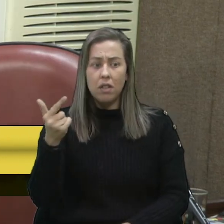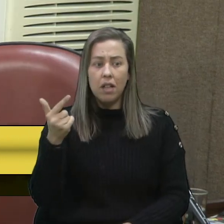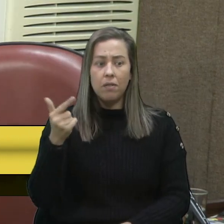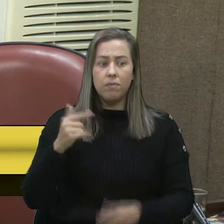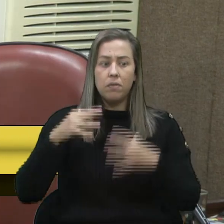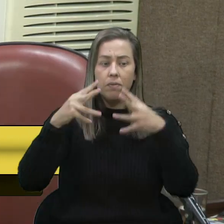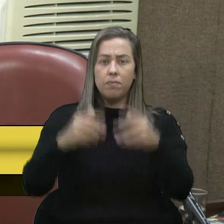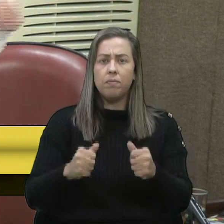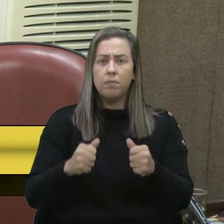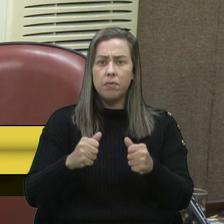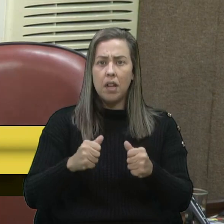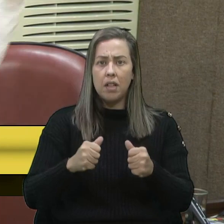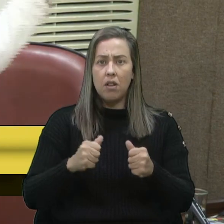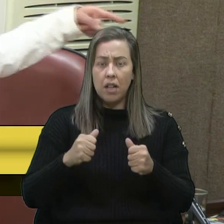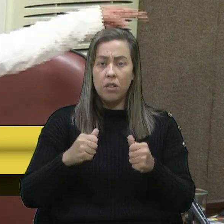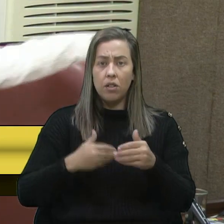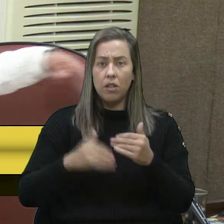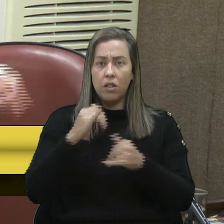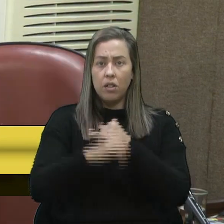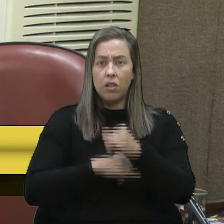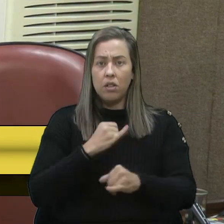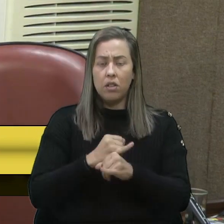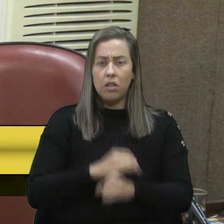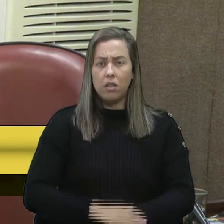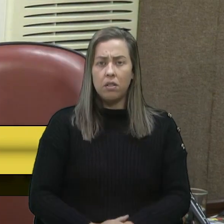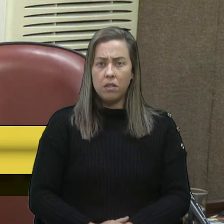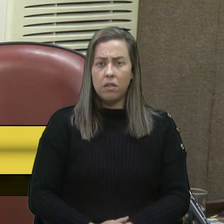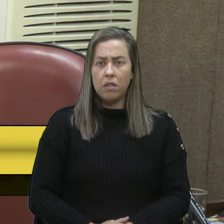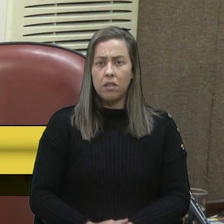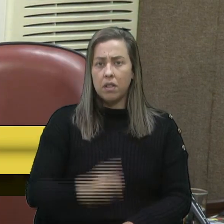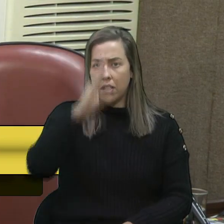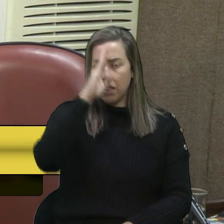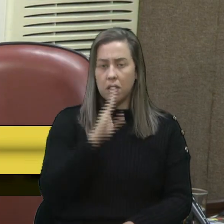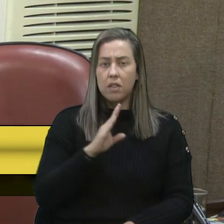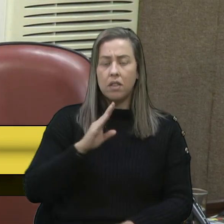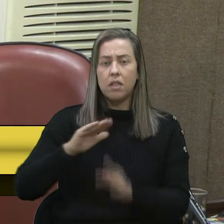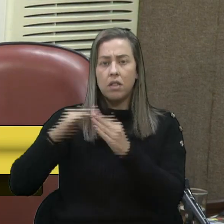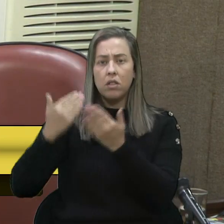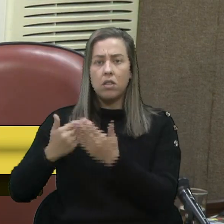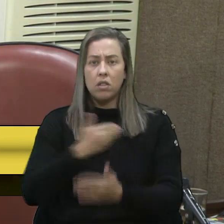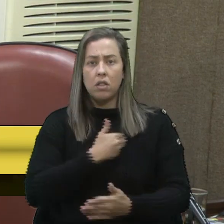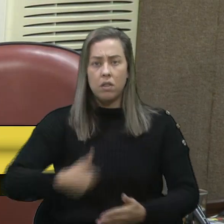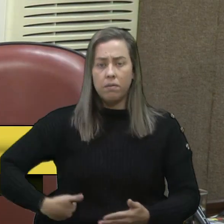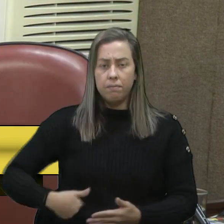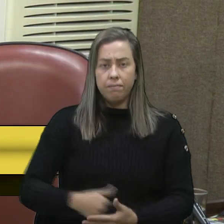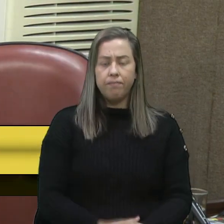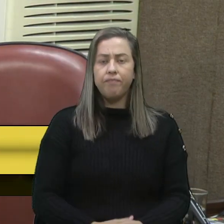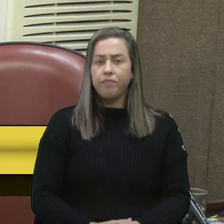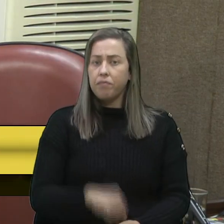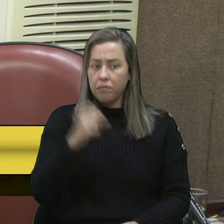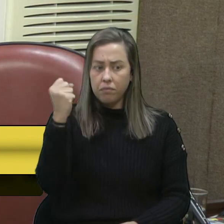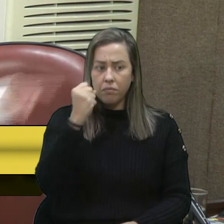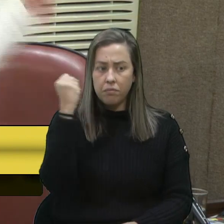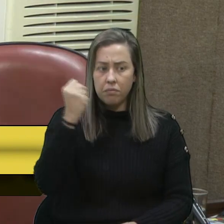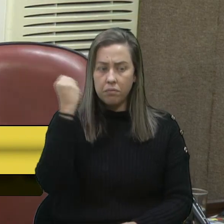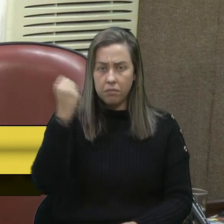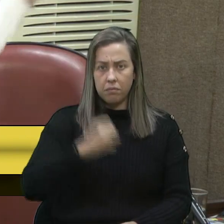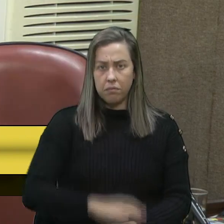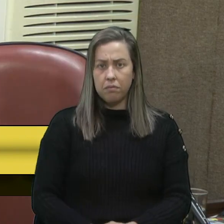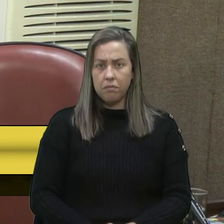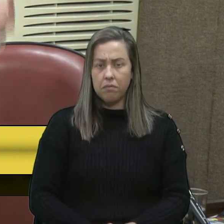este veto, nós não teríamos internet gratuita para as nossas escolas públicas. E isso é muito grave. Porque